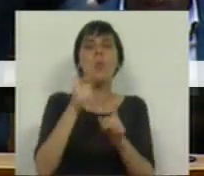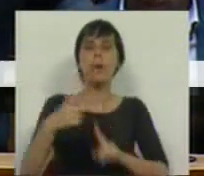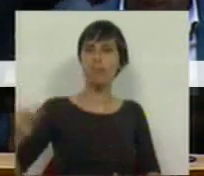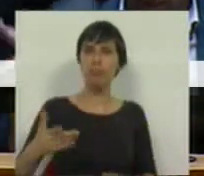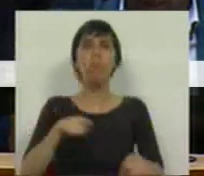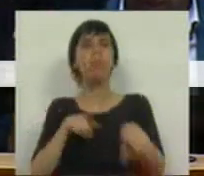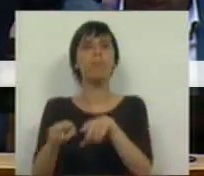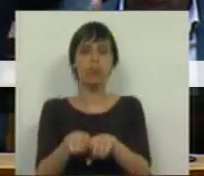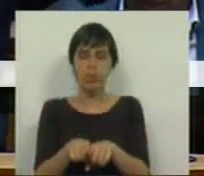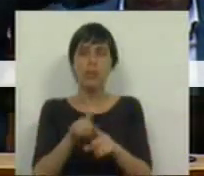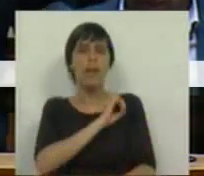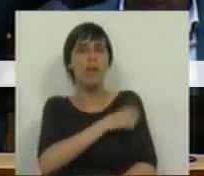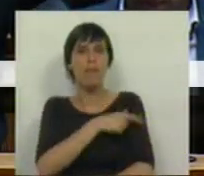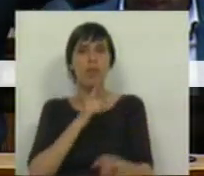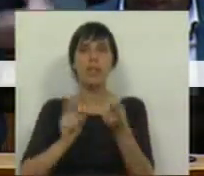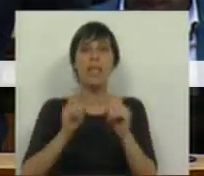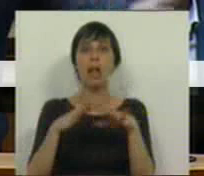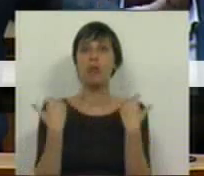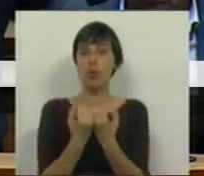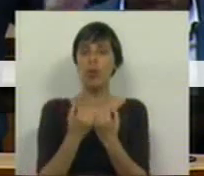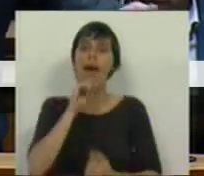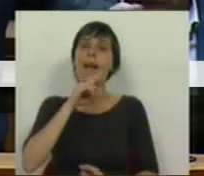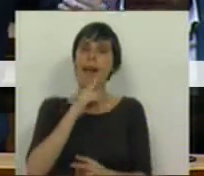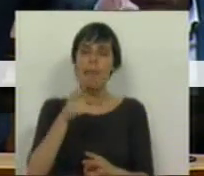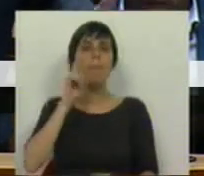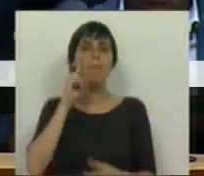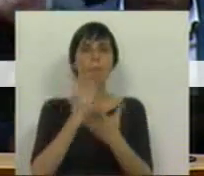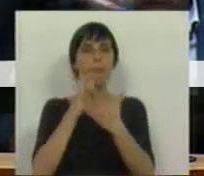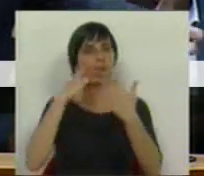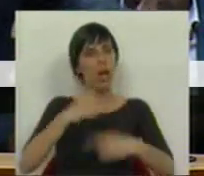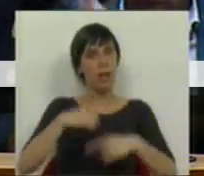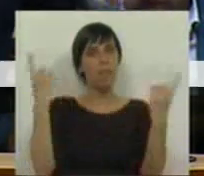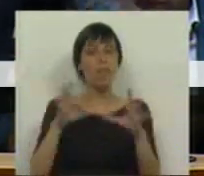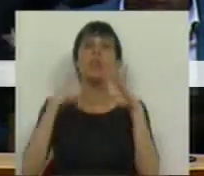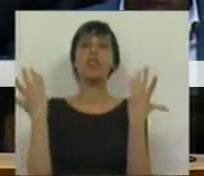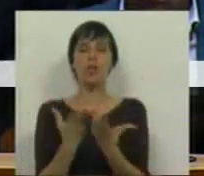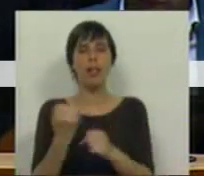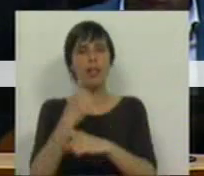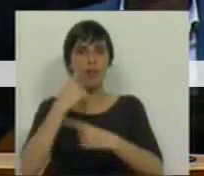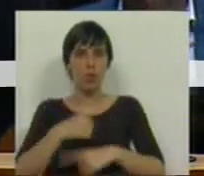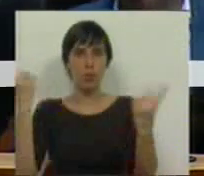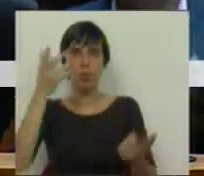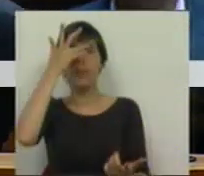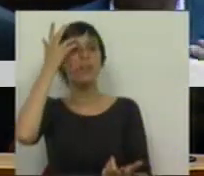legitimidade política e força no diálogo social, capacidade de defender a escola pública e, em geral, os serviços públicos. Obrigada. Obrigada. Obrigada. Obrigada. Obrigada.